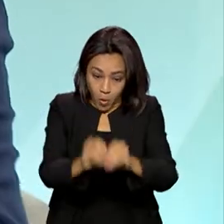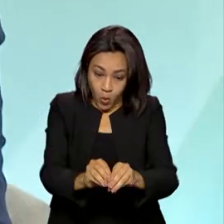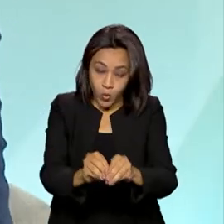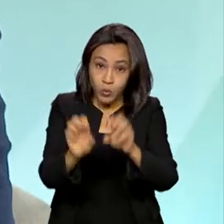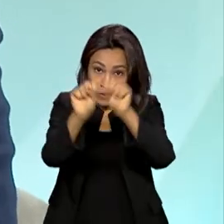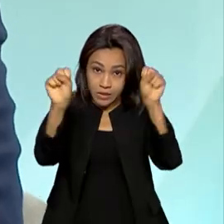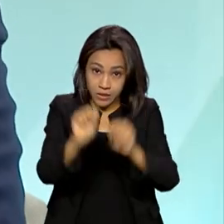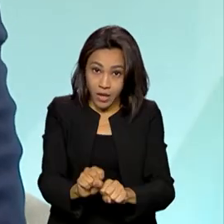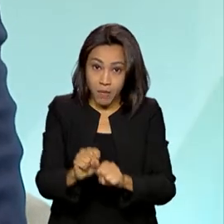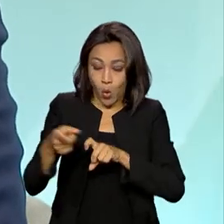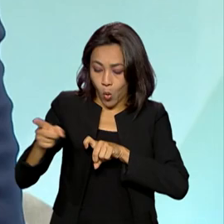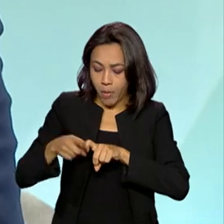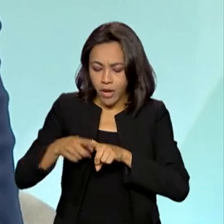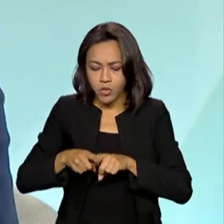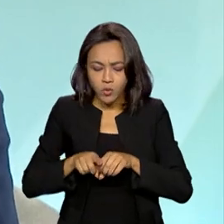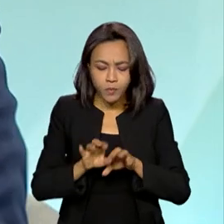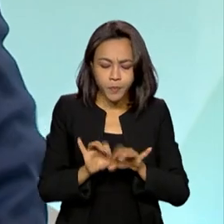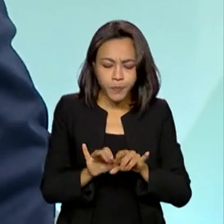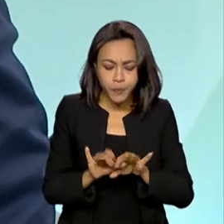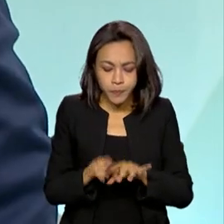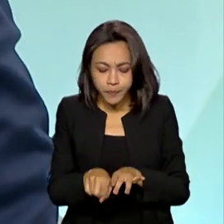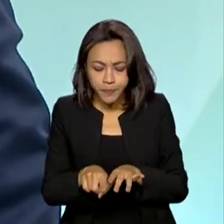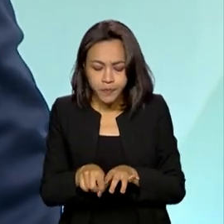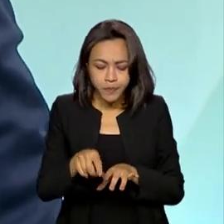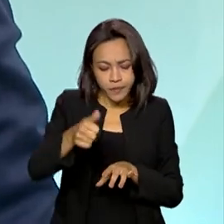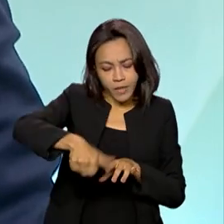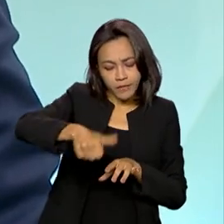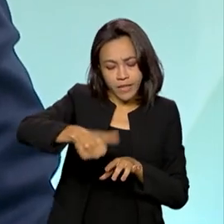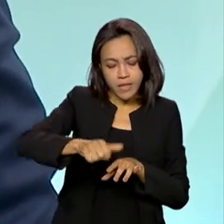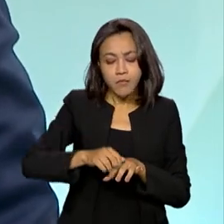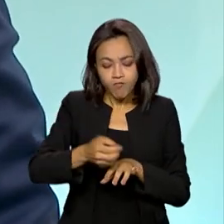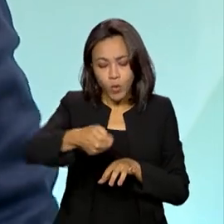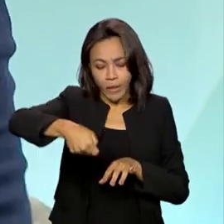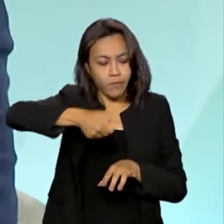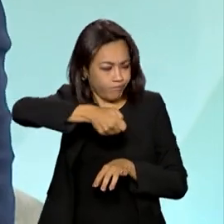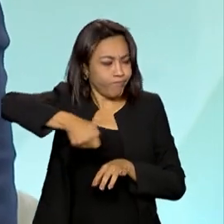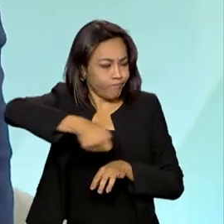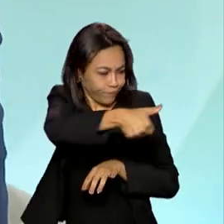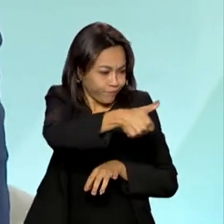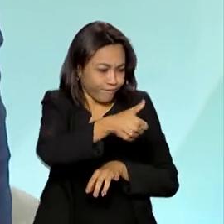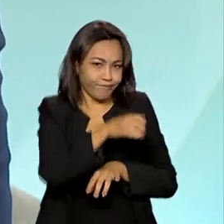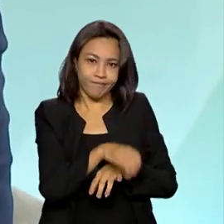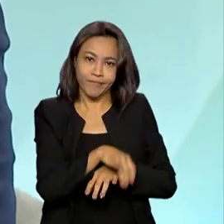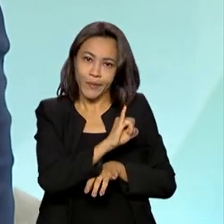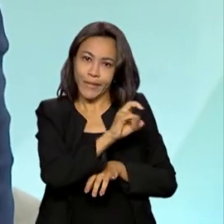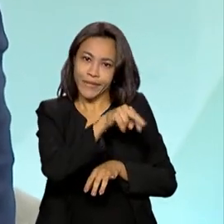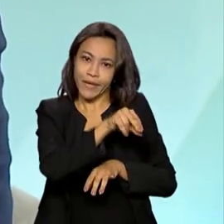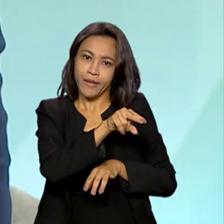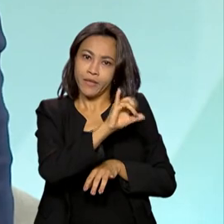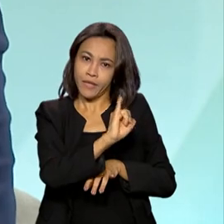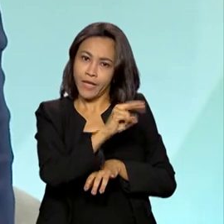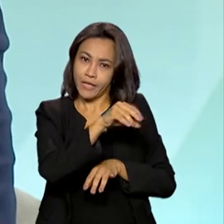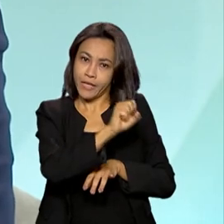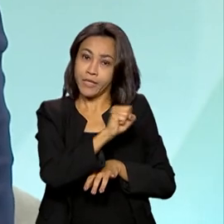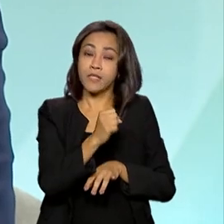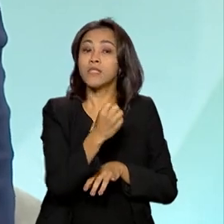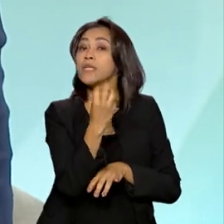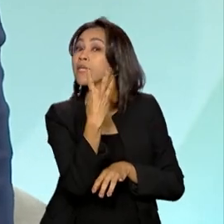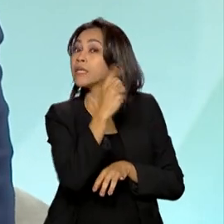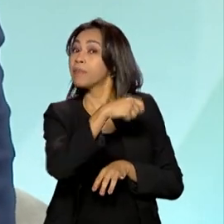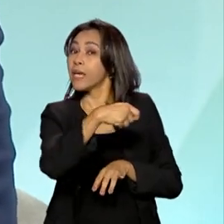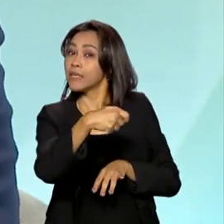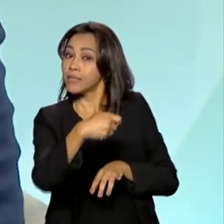à distância vai fazer a análise e vai poder dar... fazer a concessão do benefício de ir até... aquele benefício de até três meses.